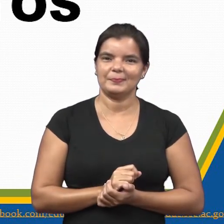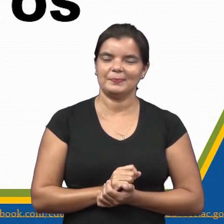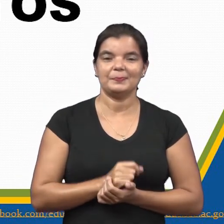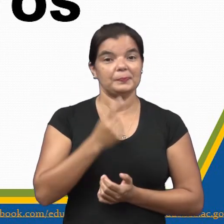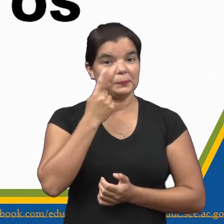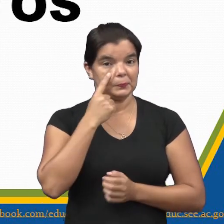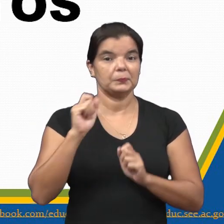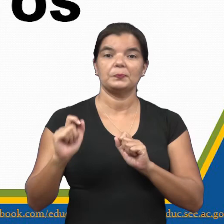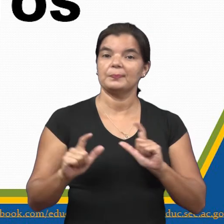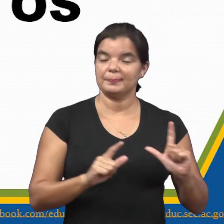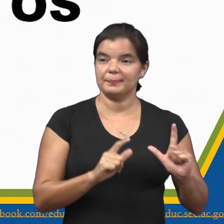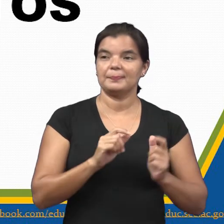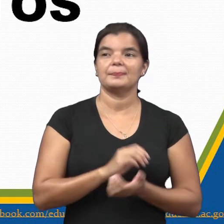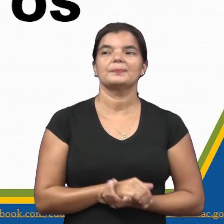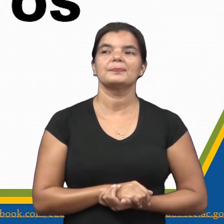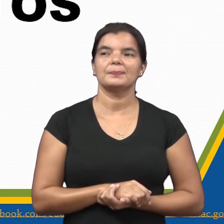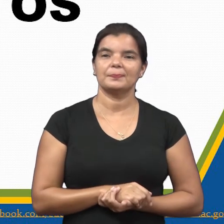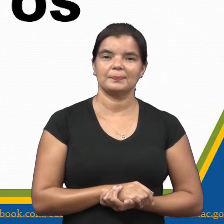observando na telinha.